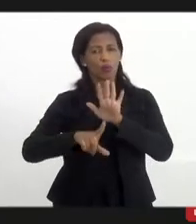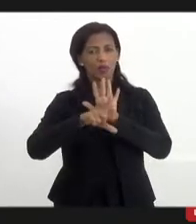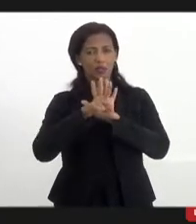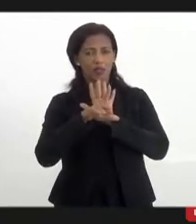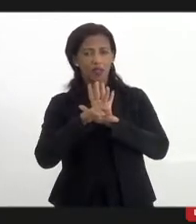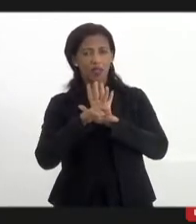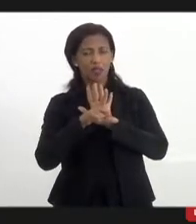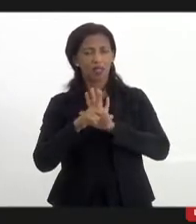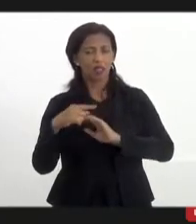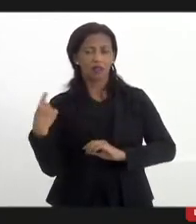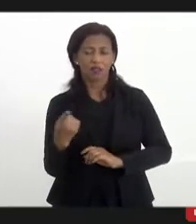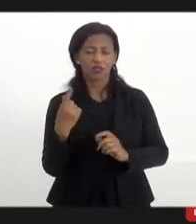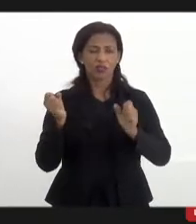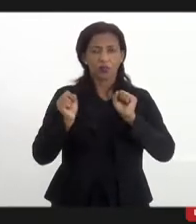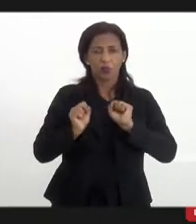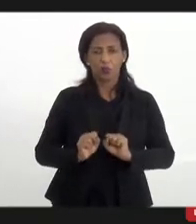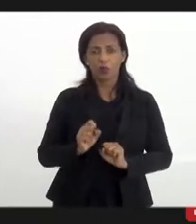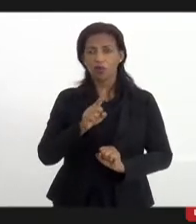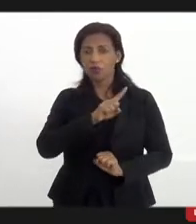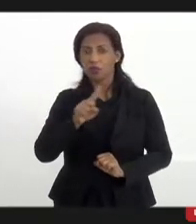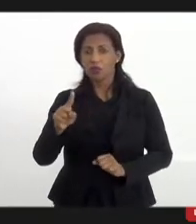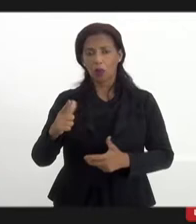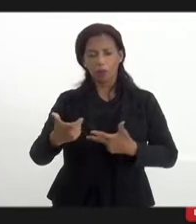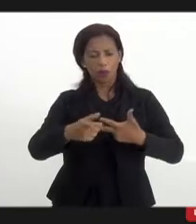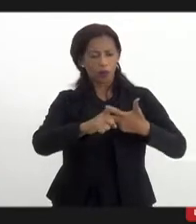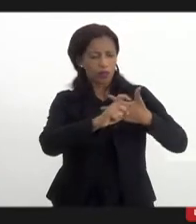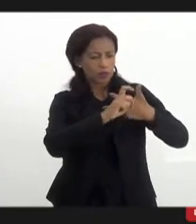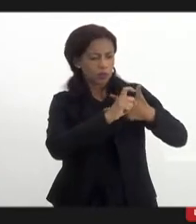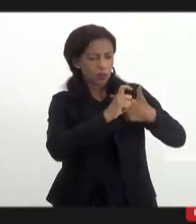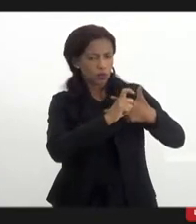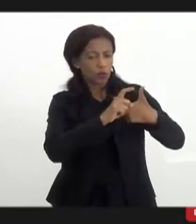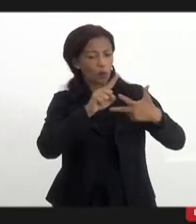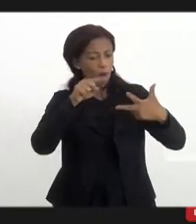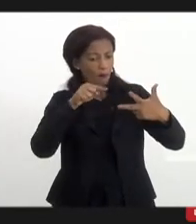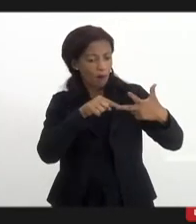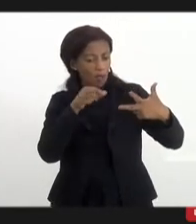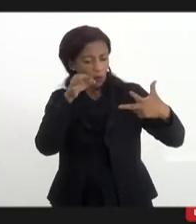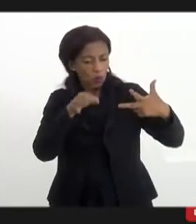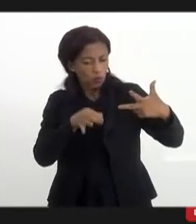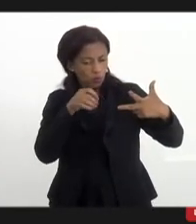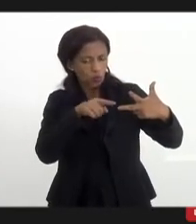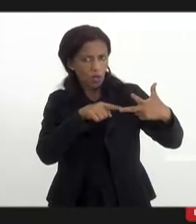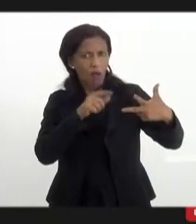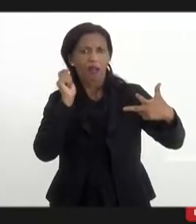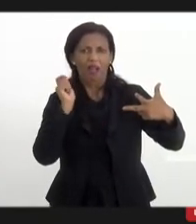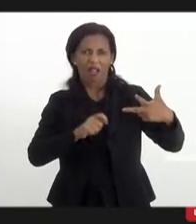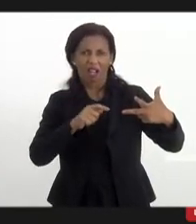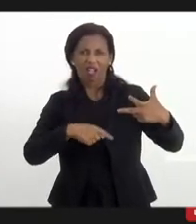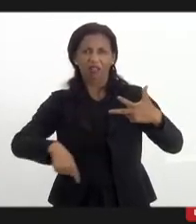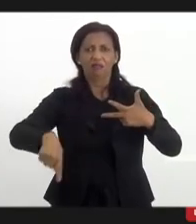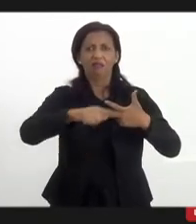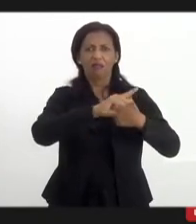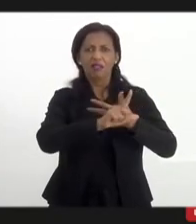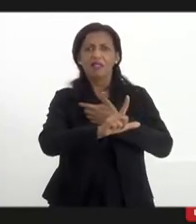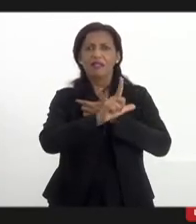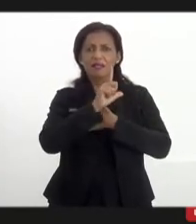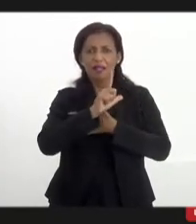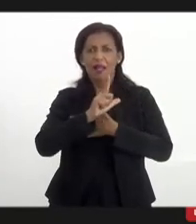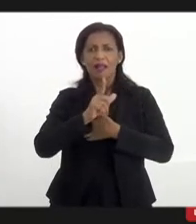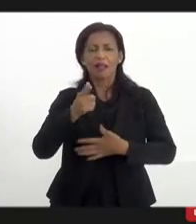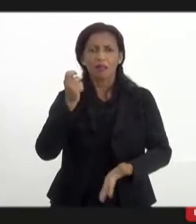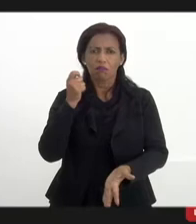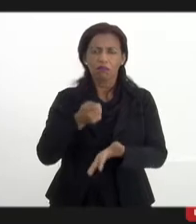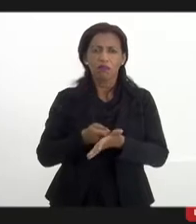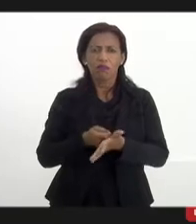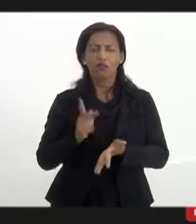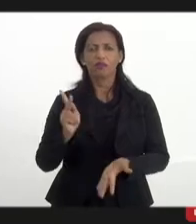a gente pode, não pelo executivo, mas pelo judiciário, fazer com que essa lei passe a